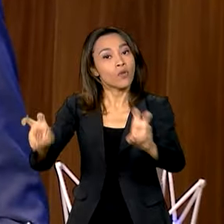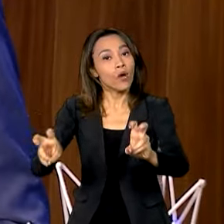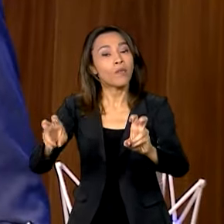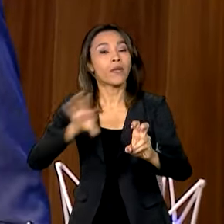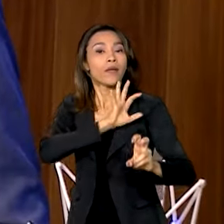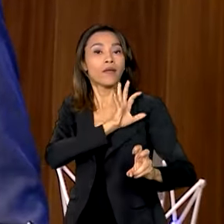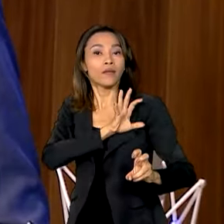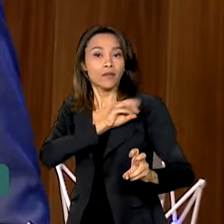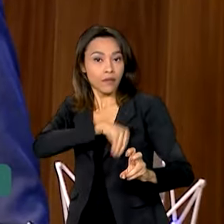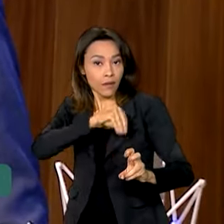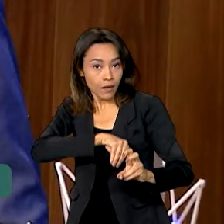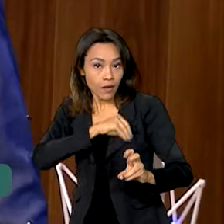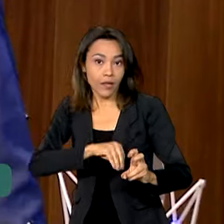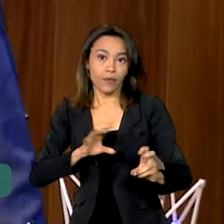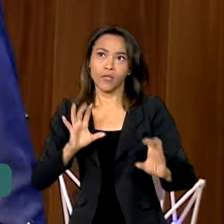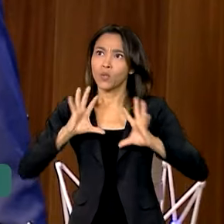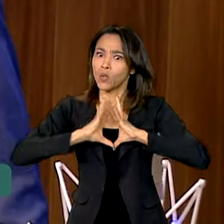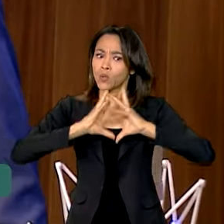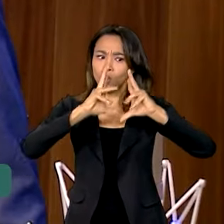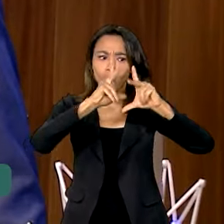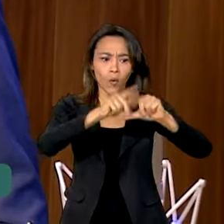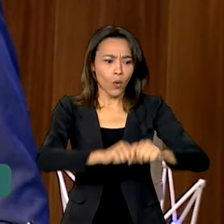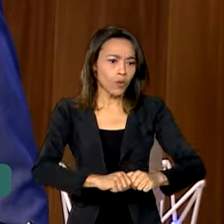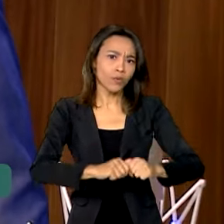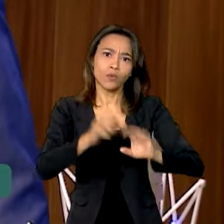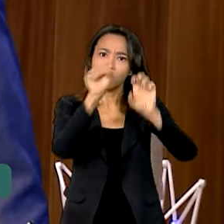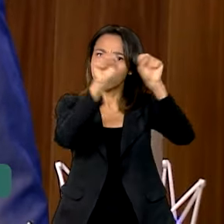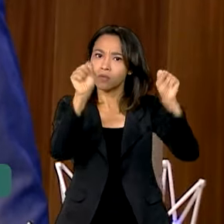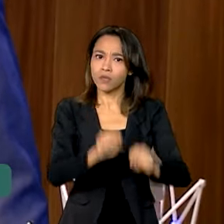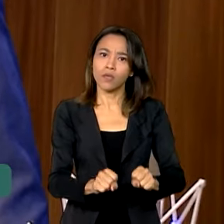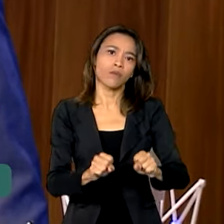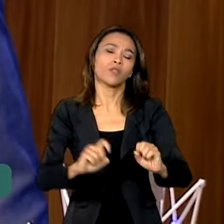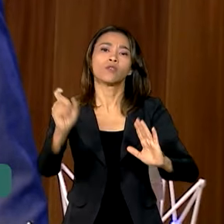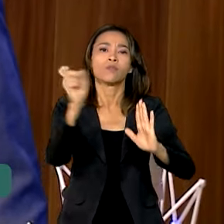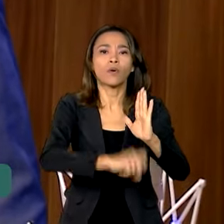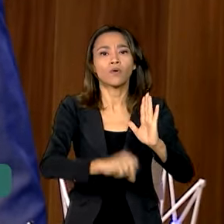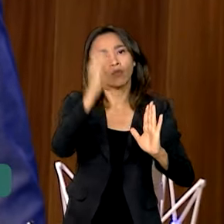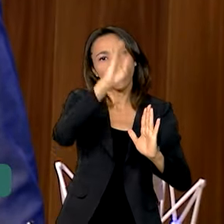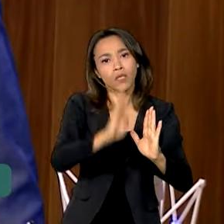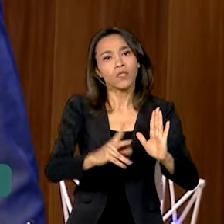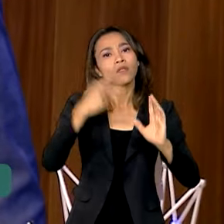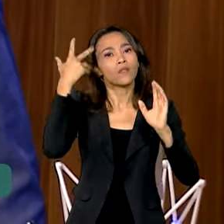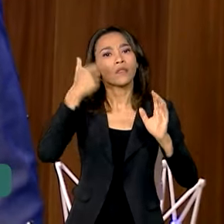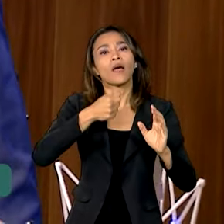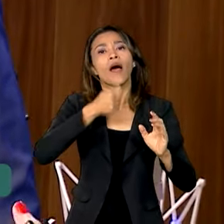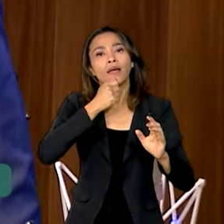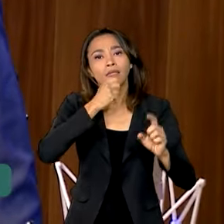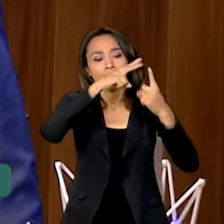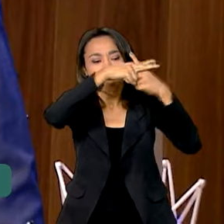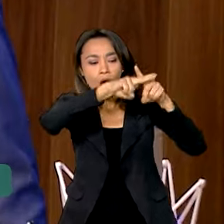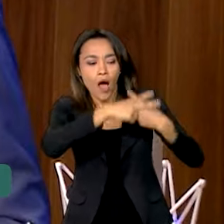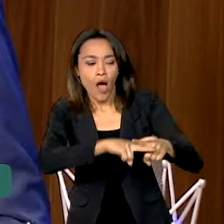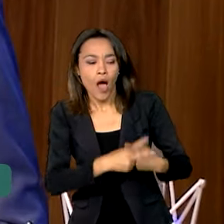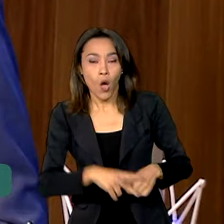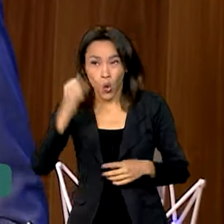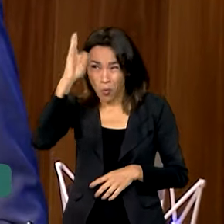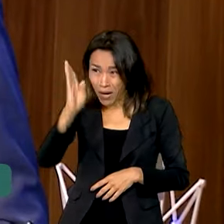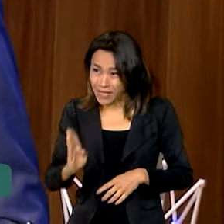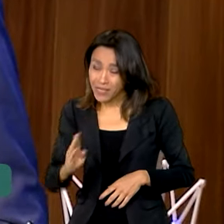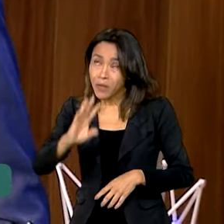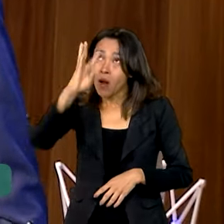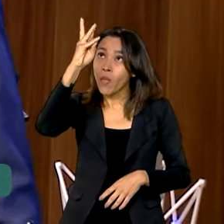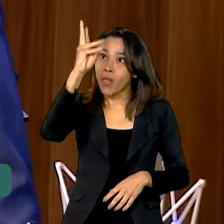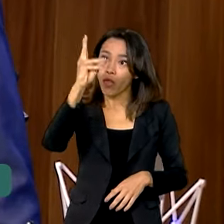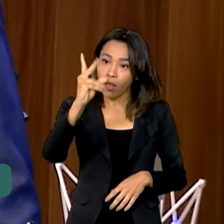todo o sistema tributário brasileiro está sendo revisto para o bem do país. O Brasil estava entre os dez piores